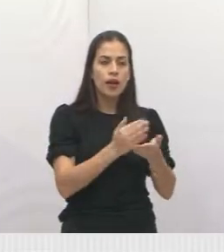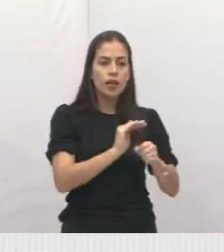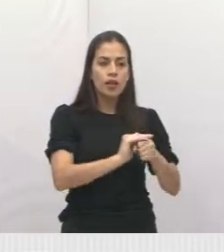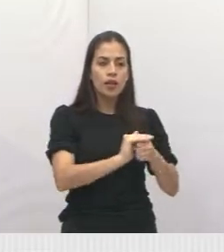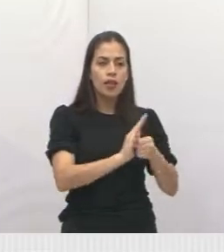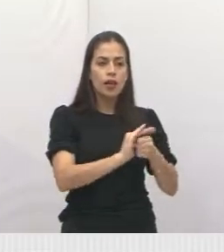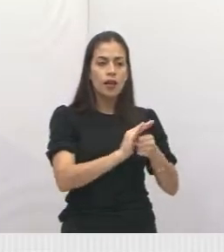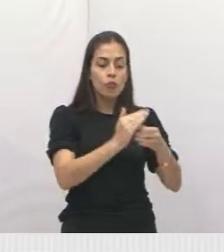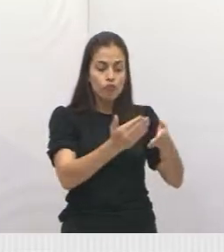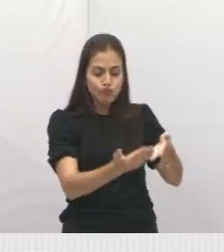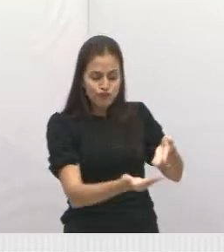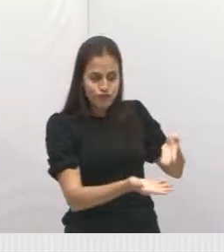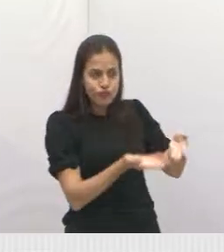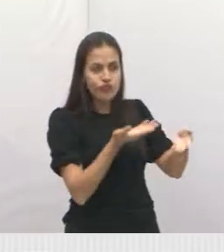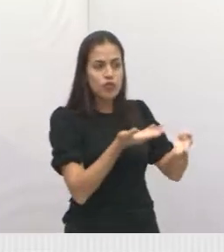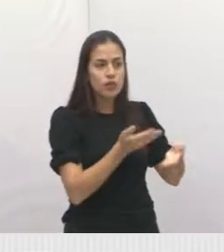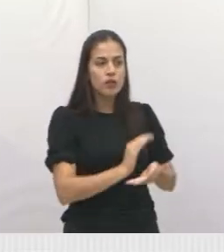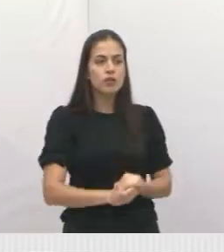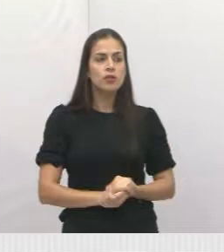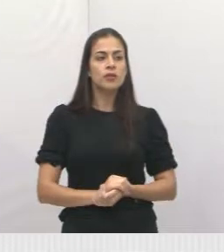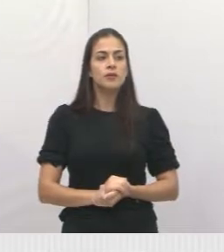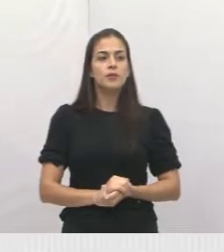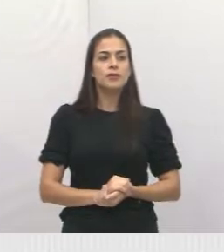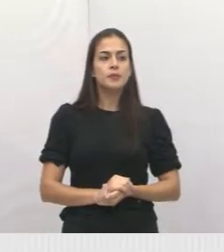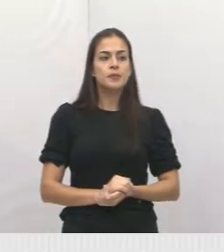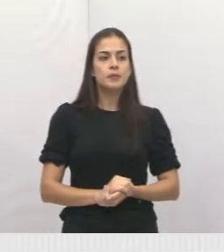Está afundando aquela tampa. Próximo.